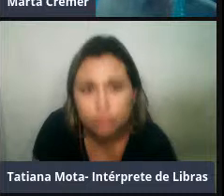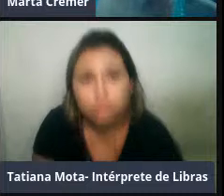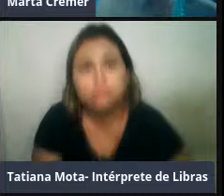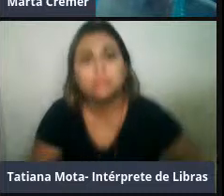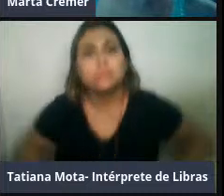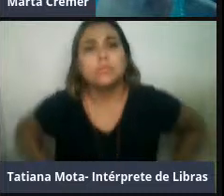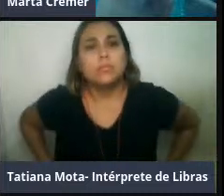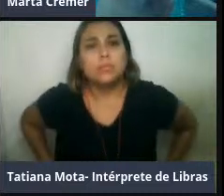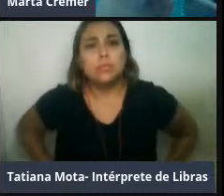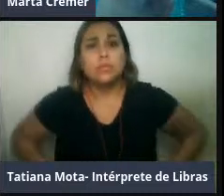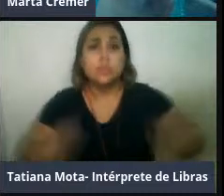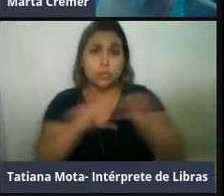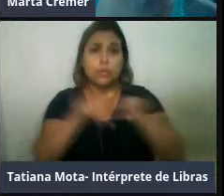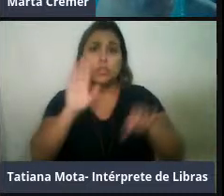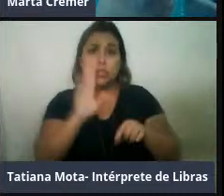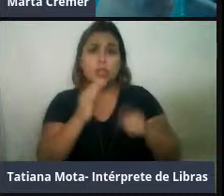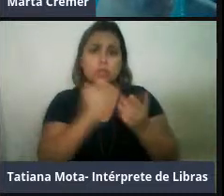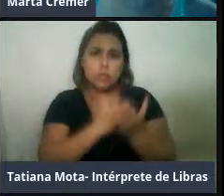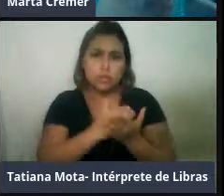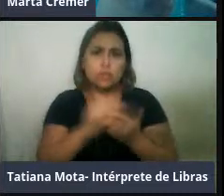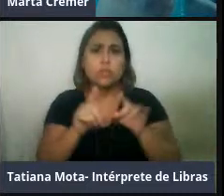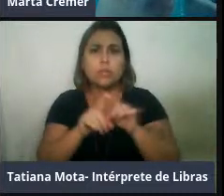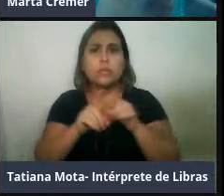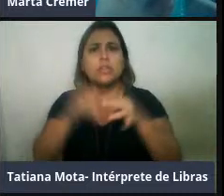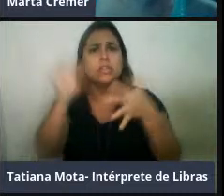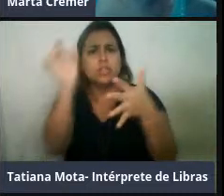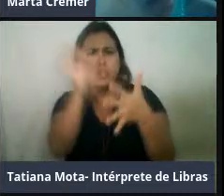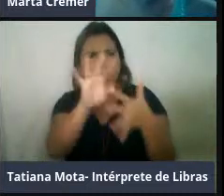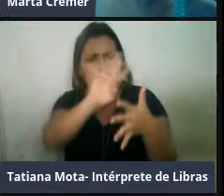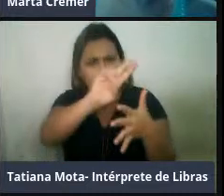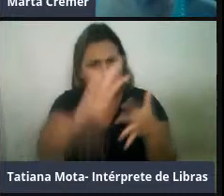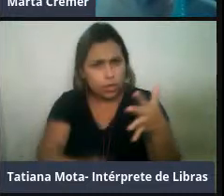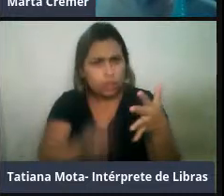conhecida, Ineas Geofrenses, né, mas estudos mais recentes